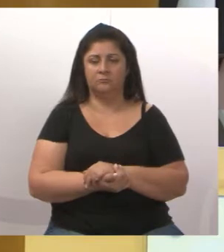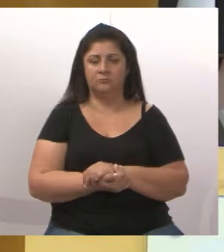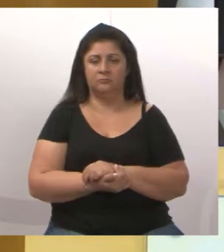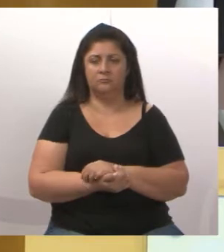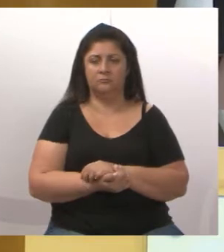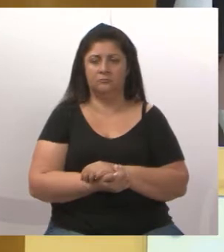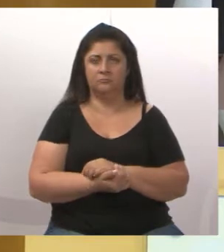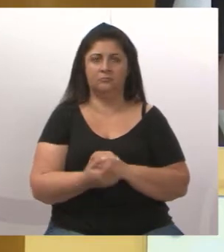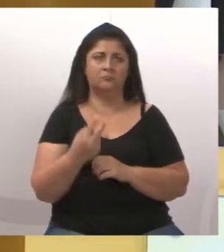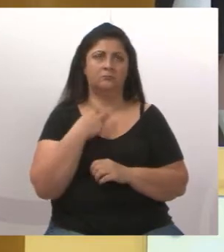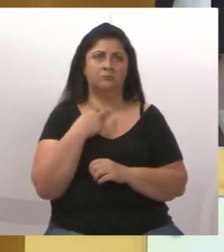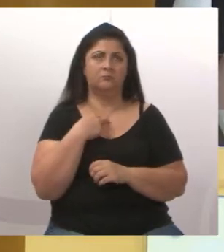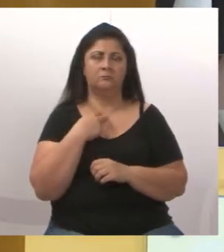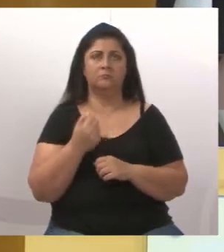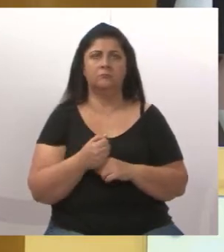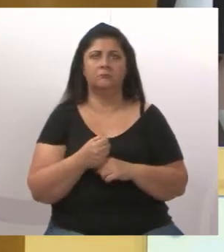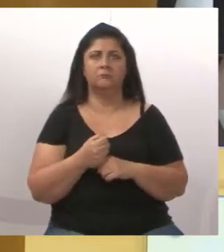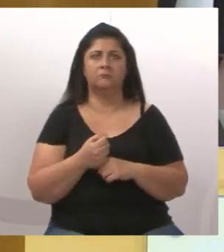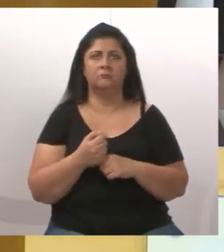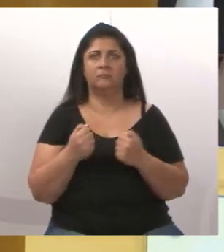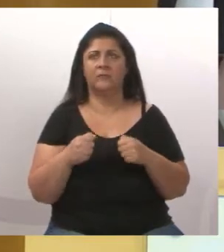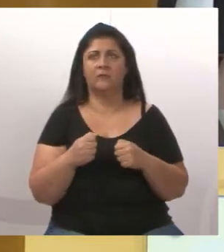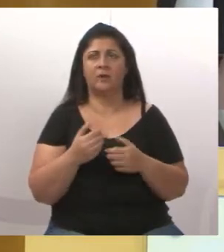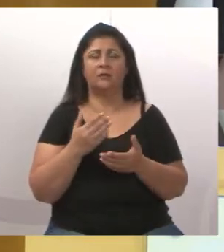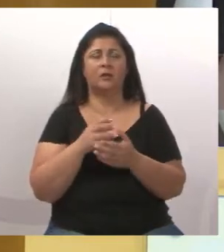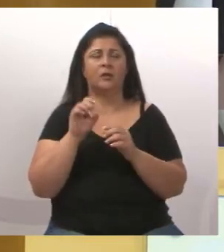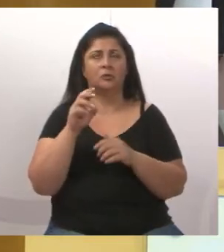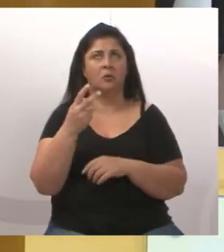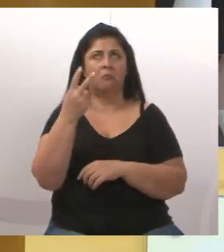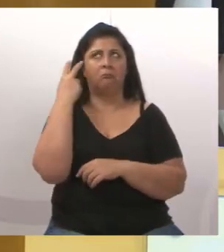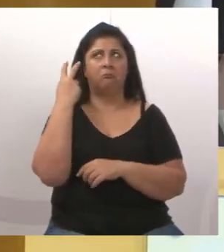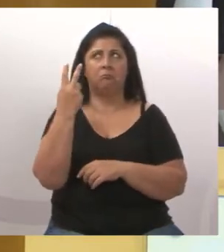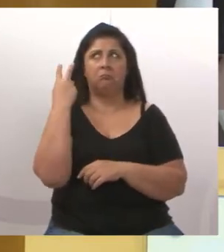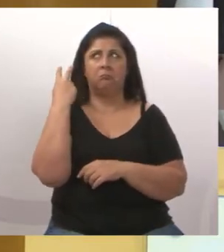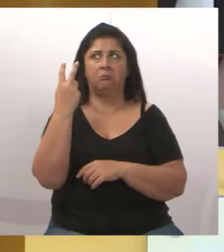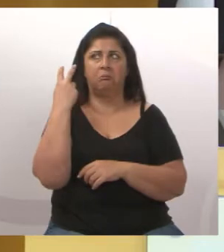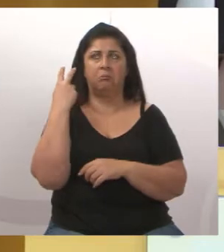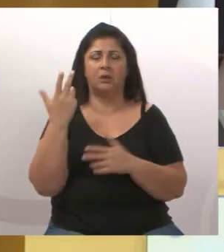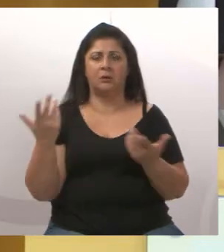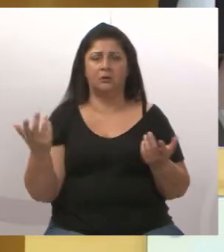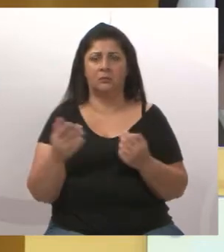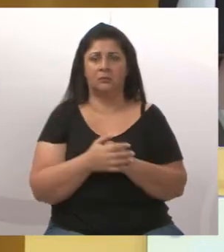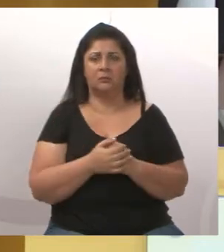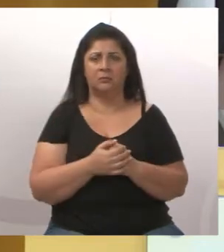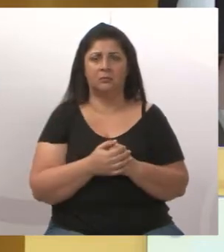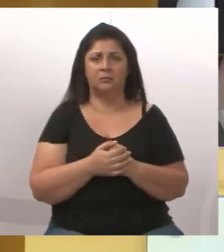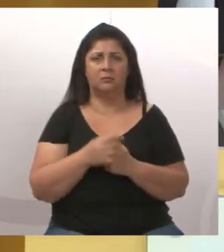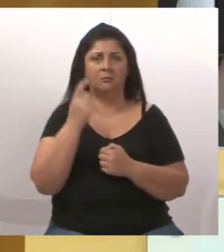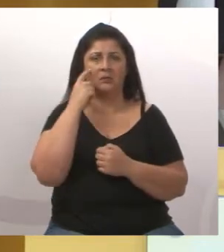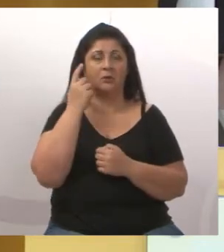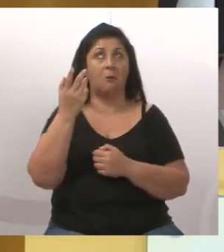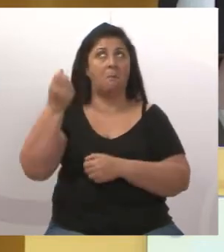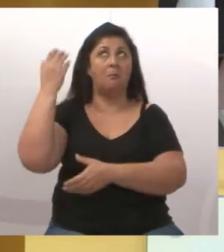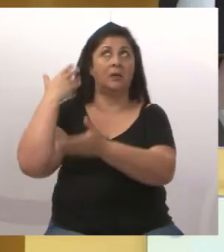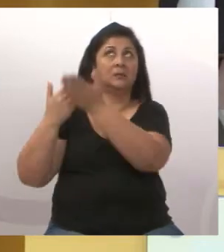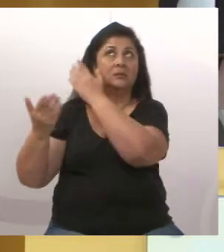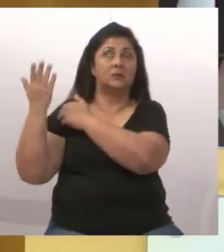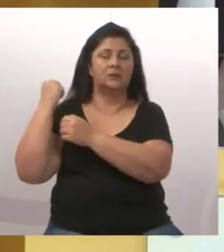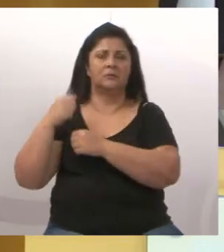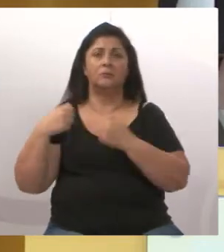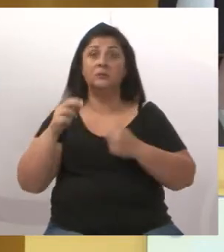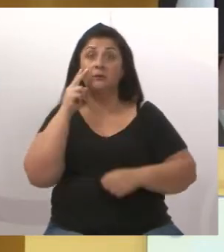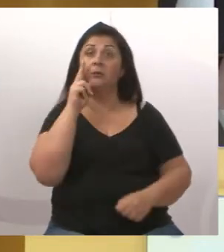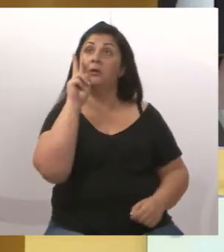não podemos ficar dirigindo um automóvel e olhando no retrovisor, como foi dito aqui, só olhando para os governos passados. Vamos olhar para